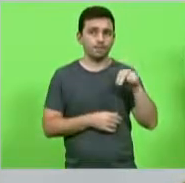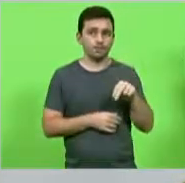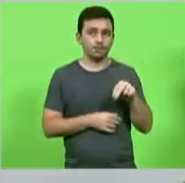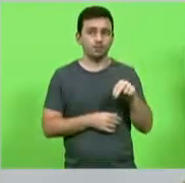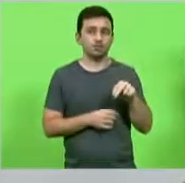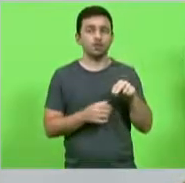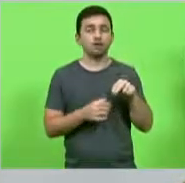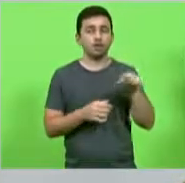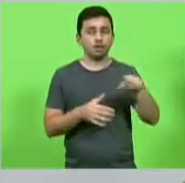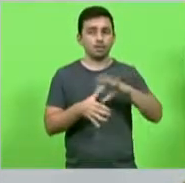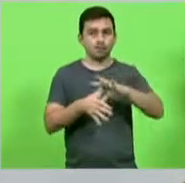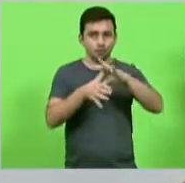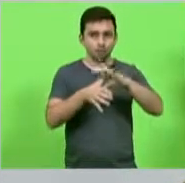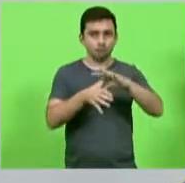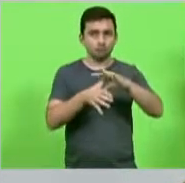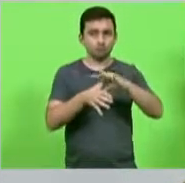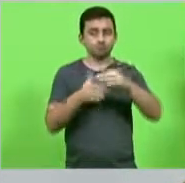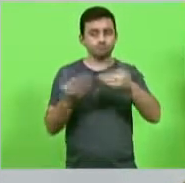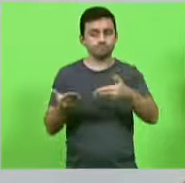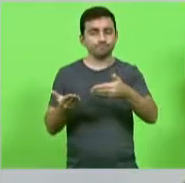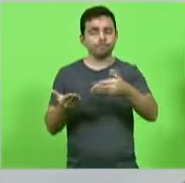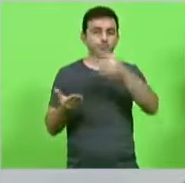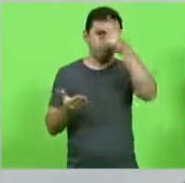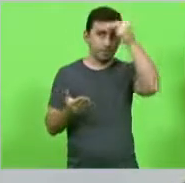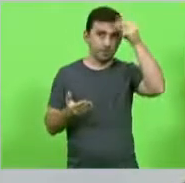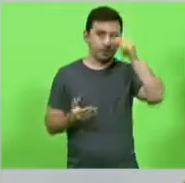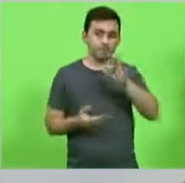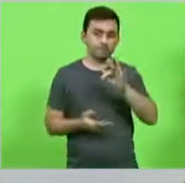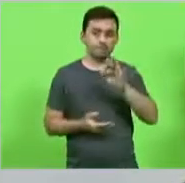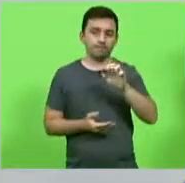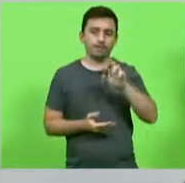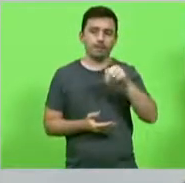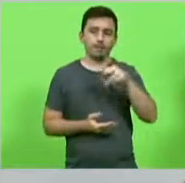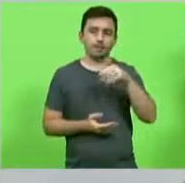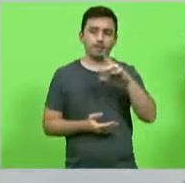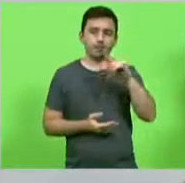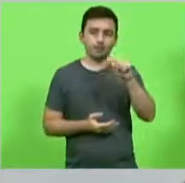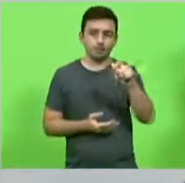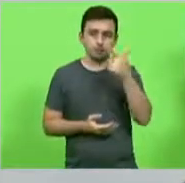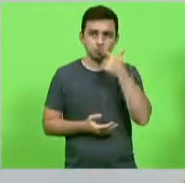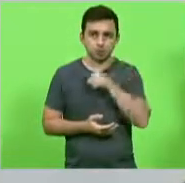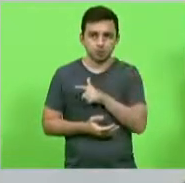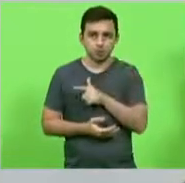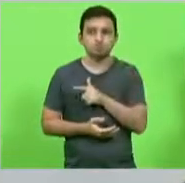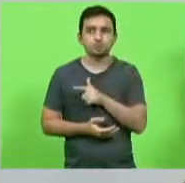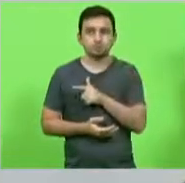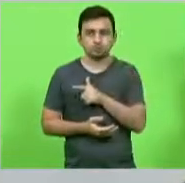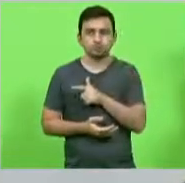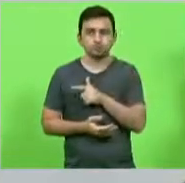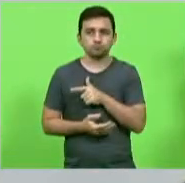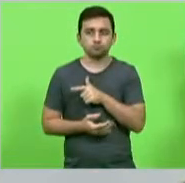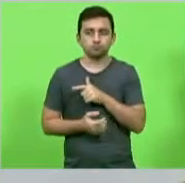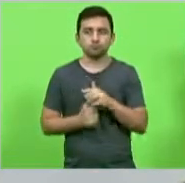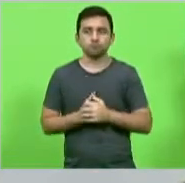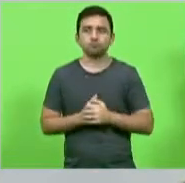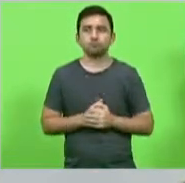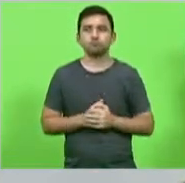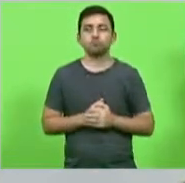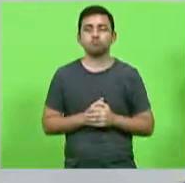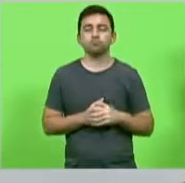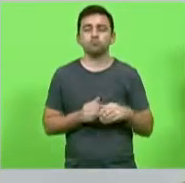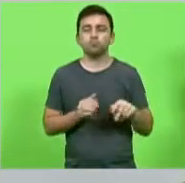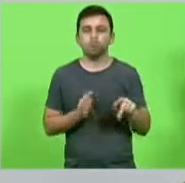da prefeita Fernanda de Palmeira que é a capital catarinense das carnes de qualidade título esse conferido aqui pela Assembleia